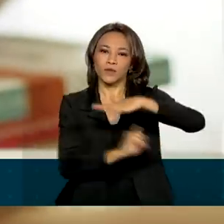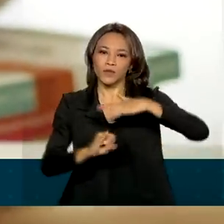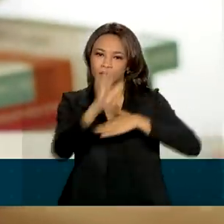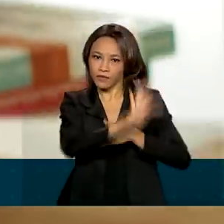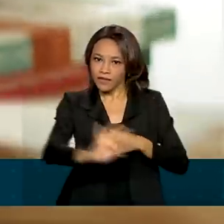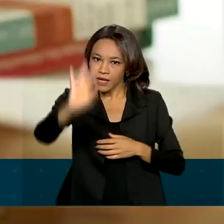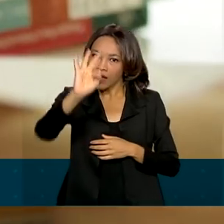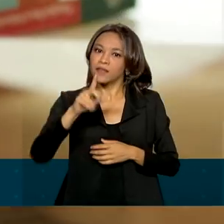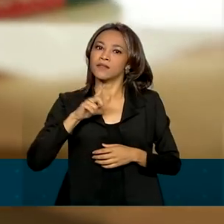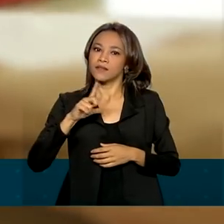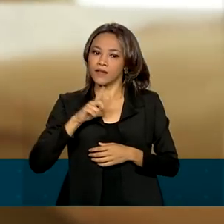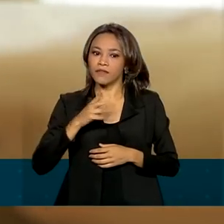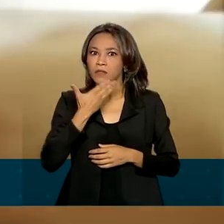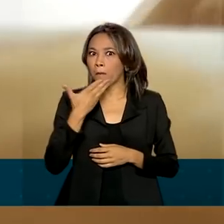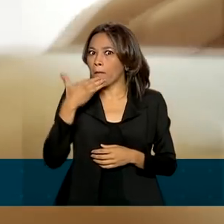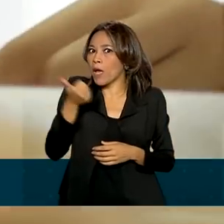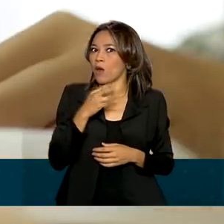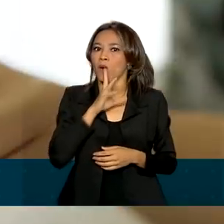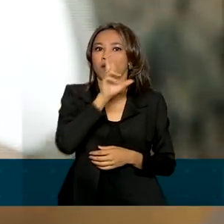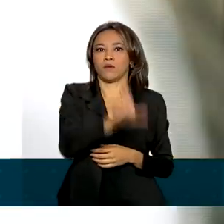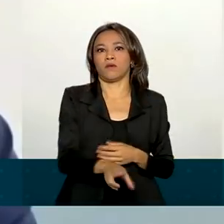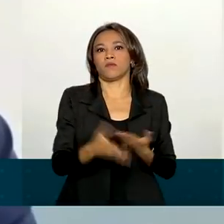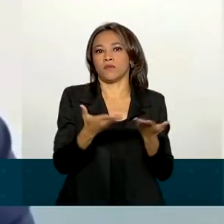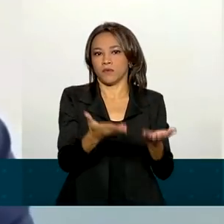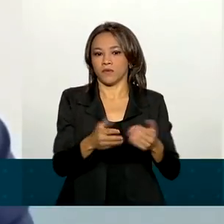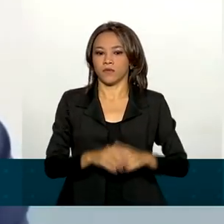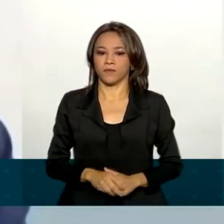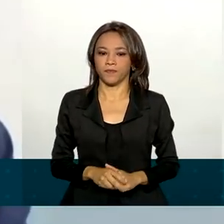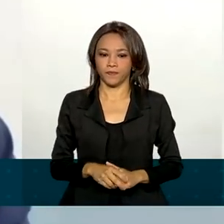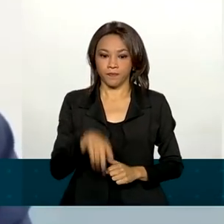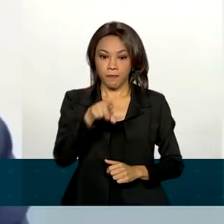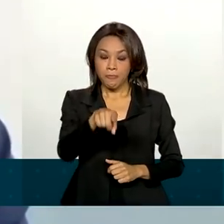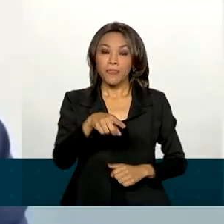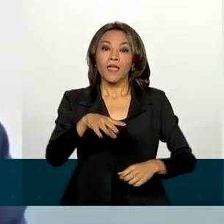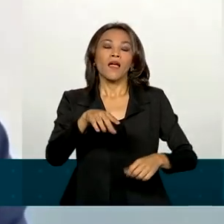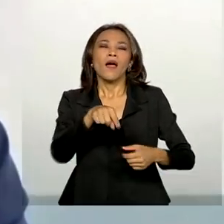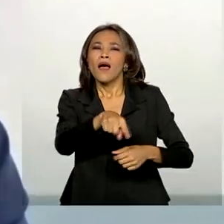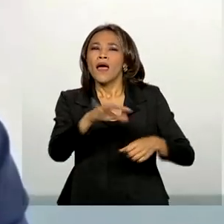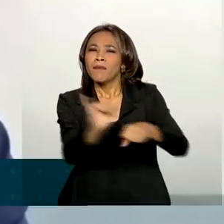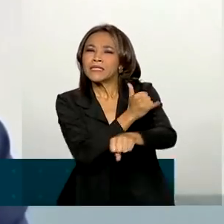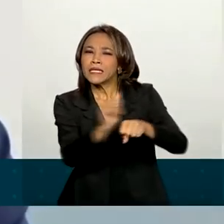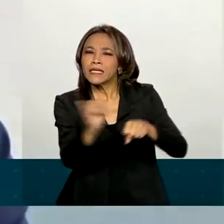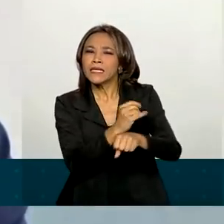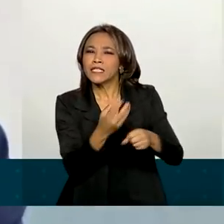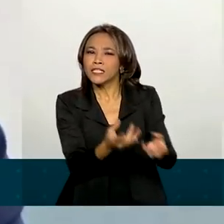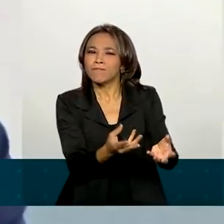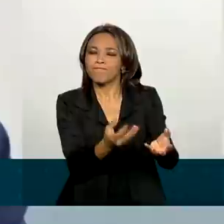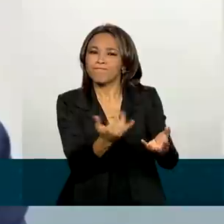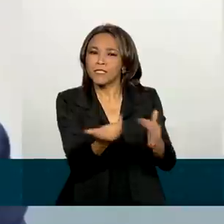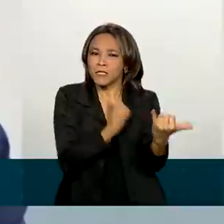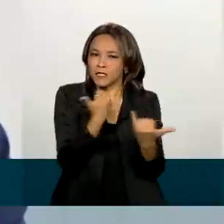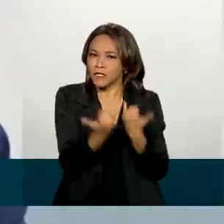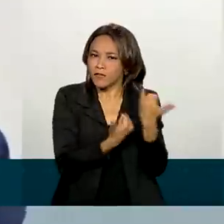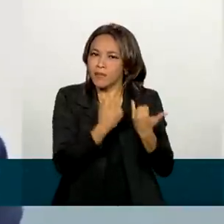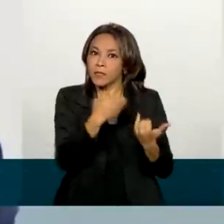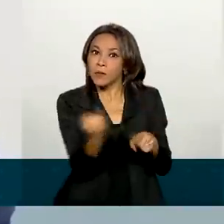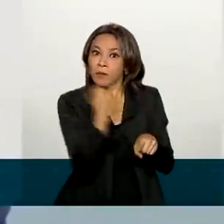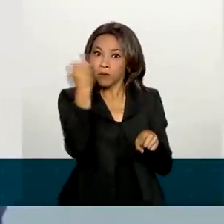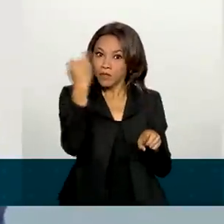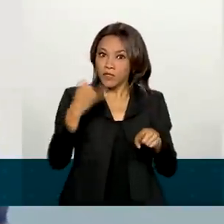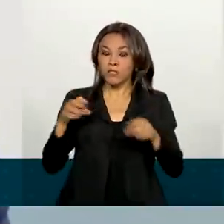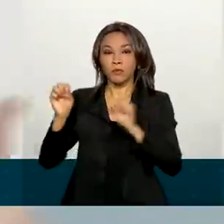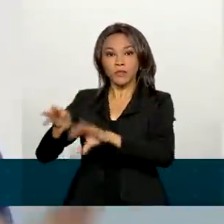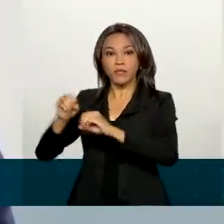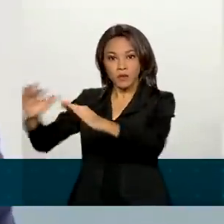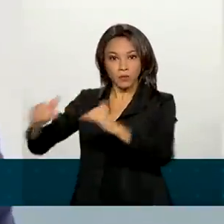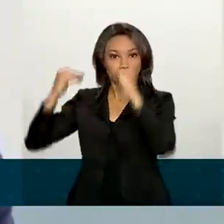obtiveram os melhores resultados. É um instrumento muito importante para a gestão acadêmica no ensino superior, porque como o